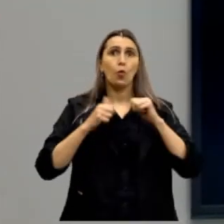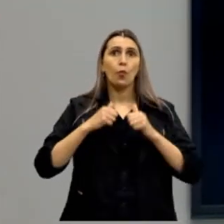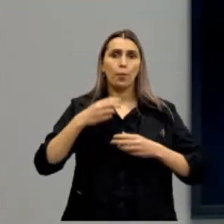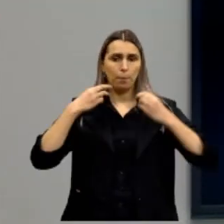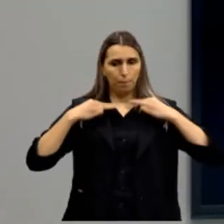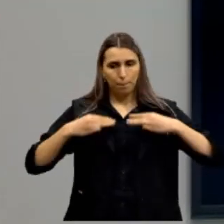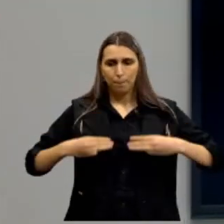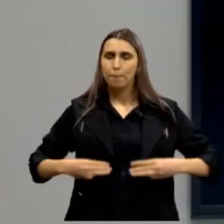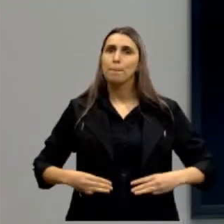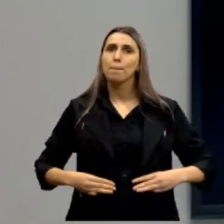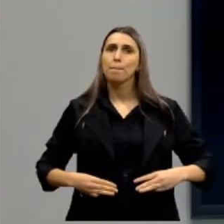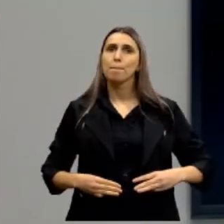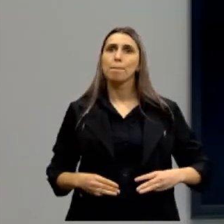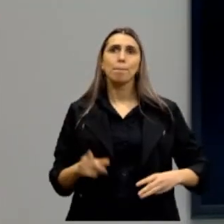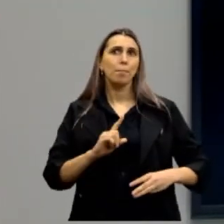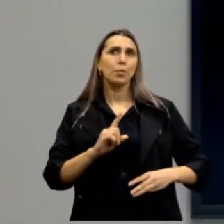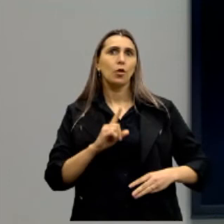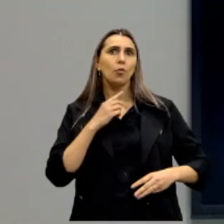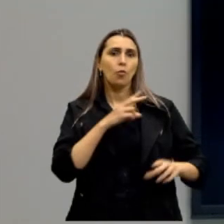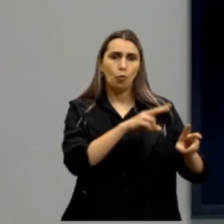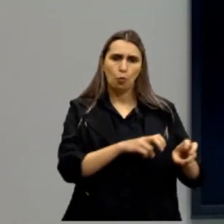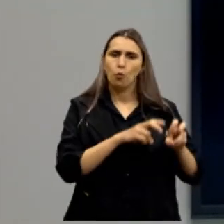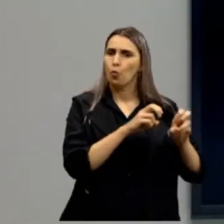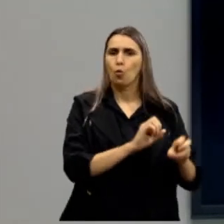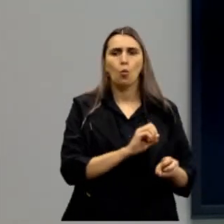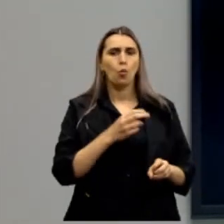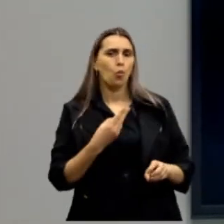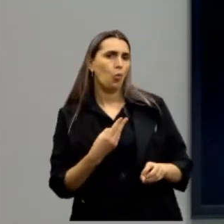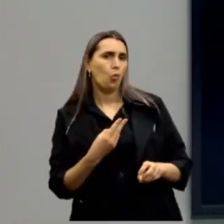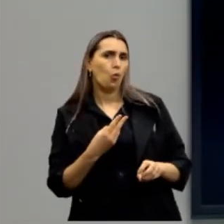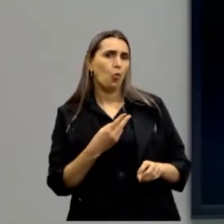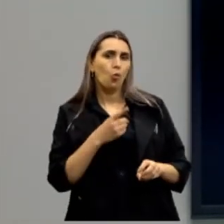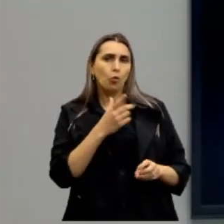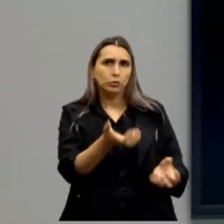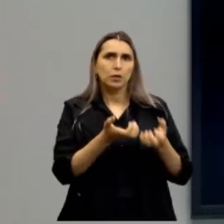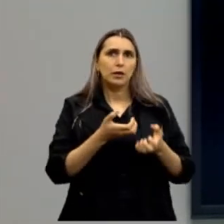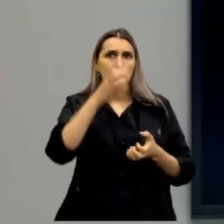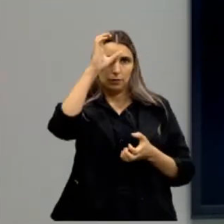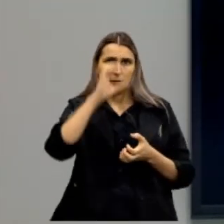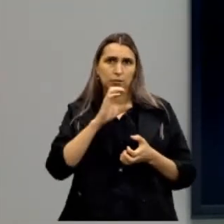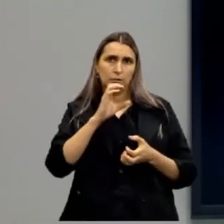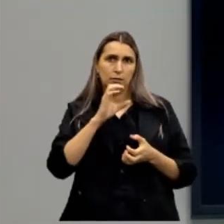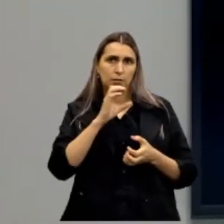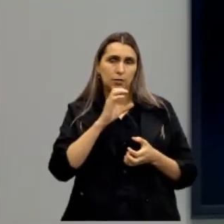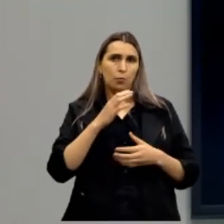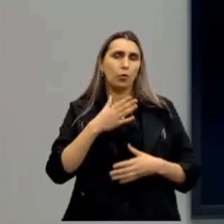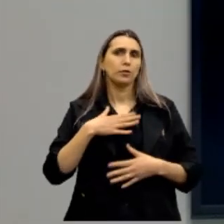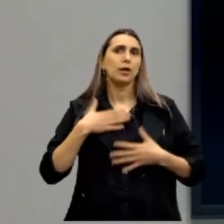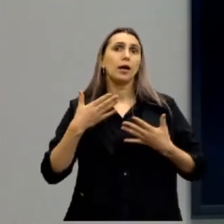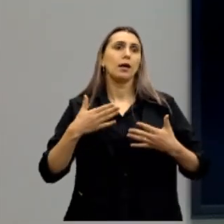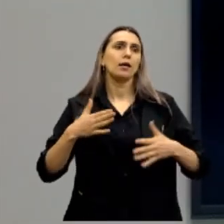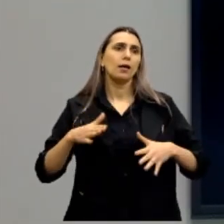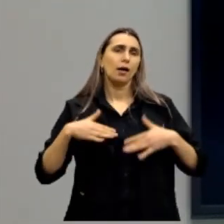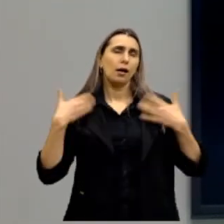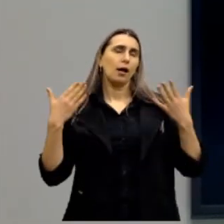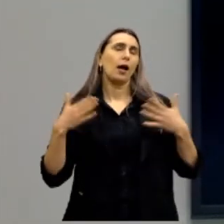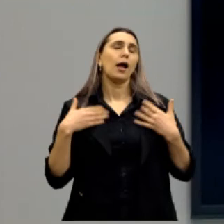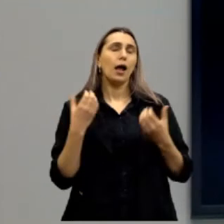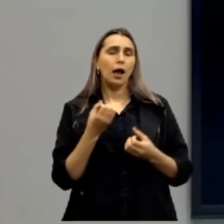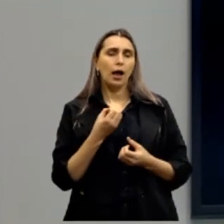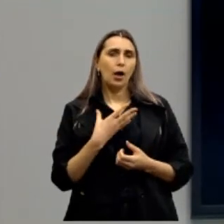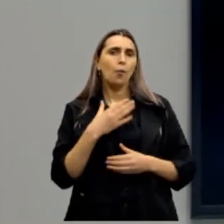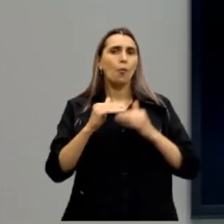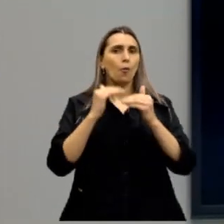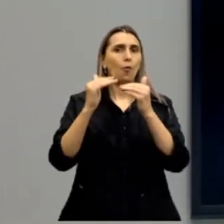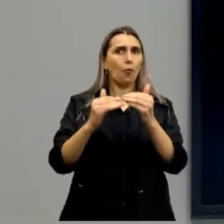morais, tampouco devem ser agricultores ou os aspirantes à cidadania, pois o lazer é indispensável ao